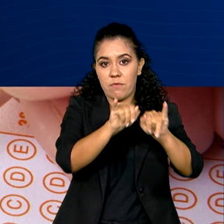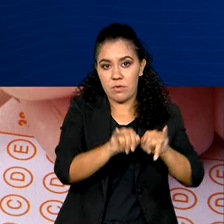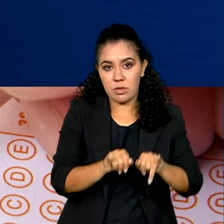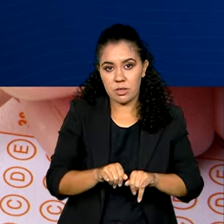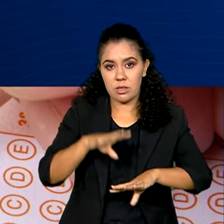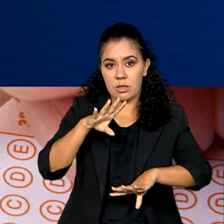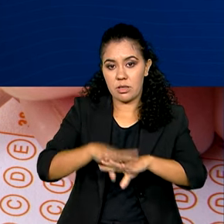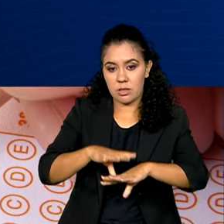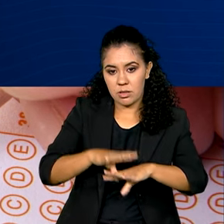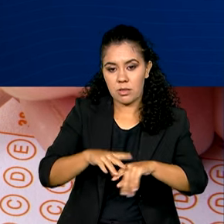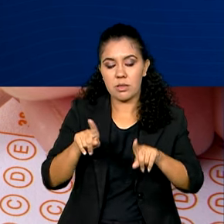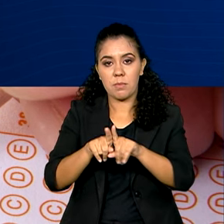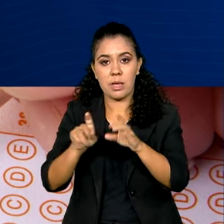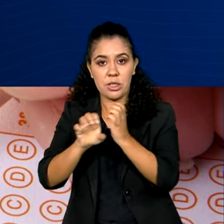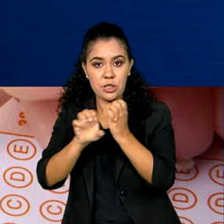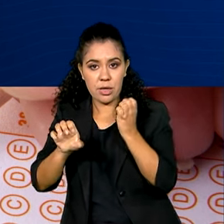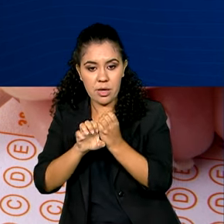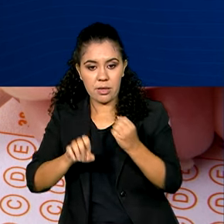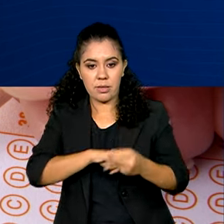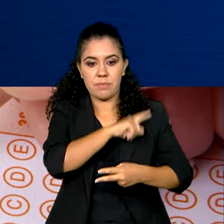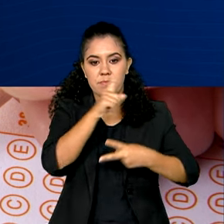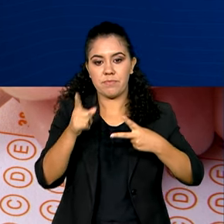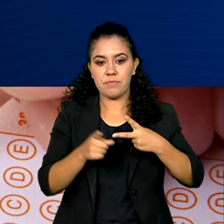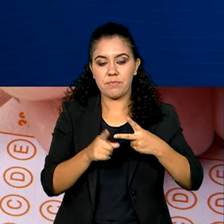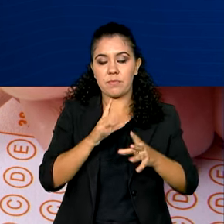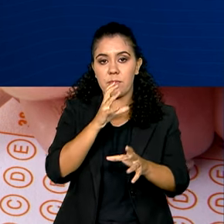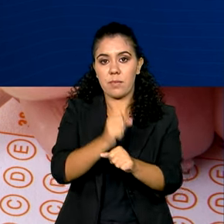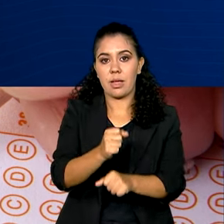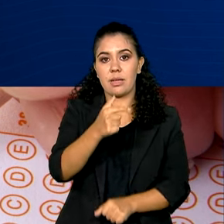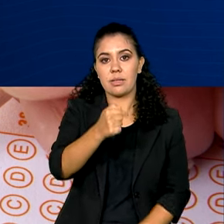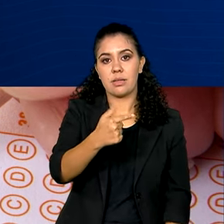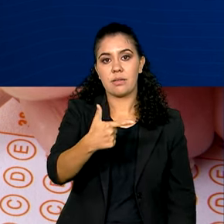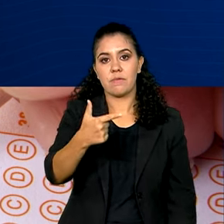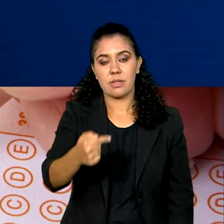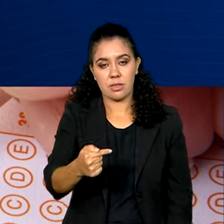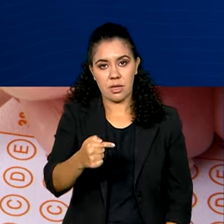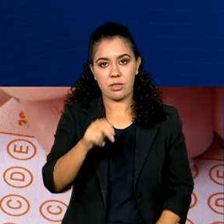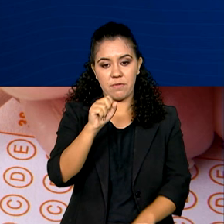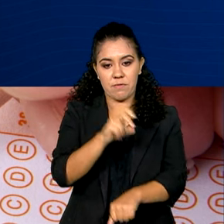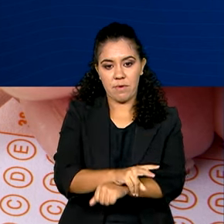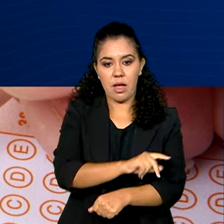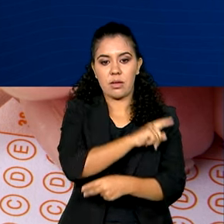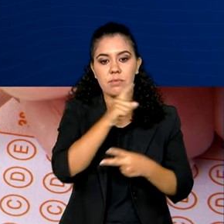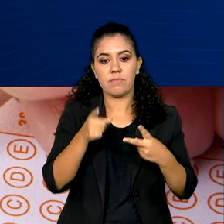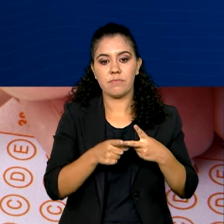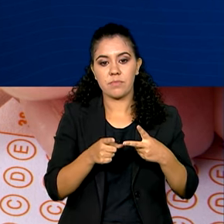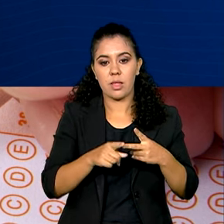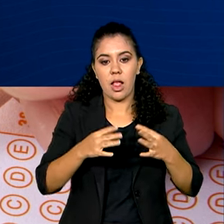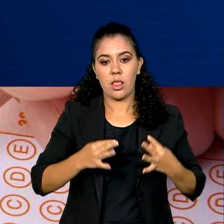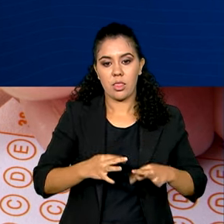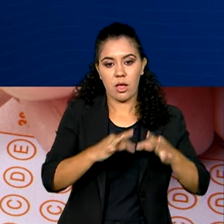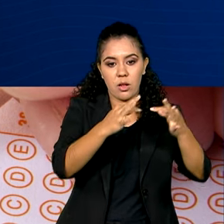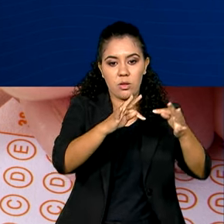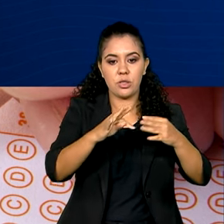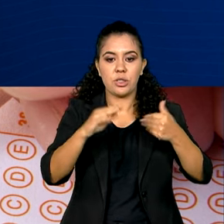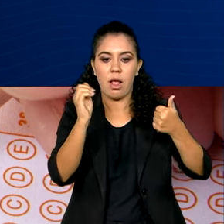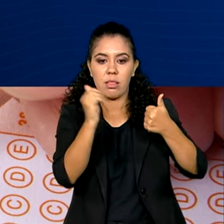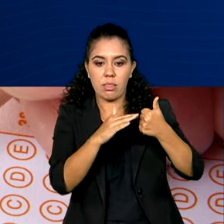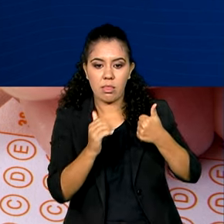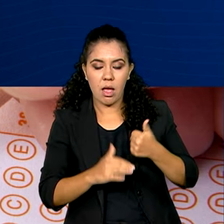Engenharias, 727. Tecnologia, Dados e Informações,